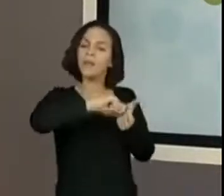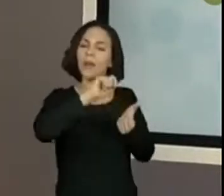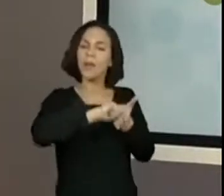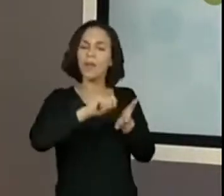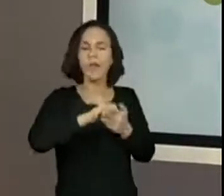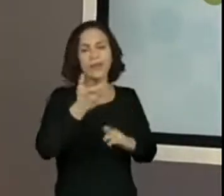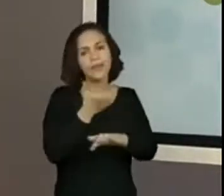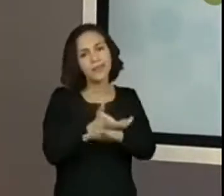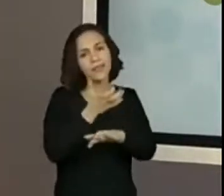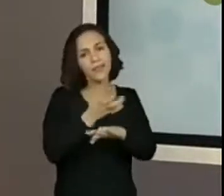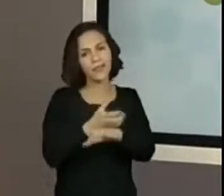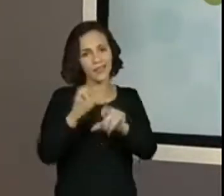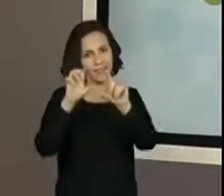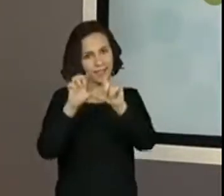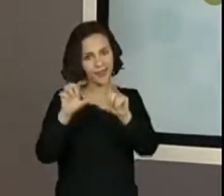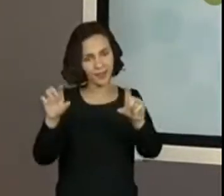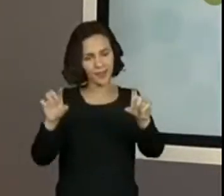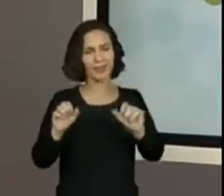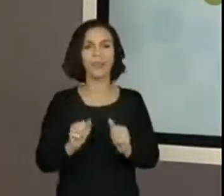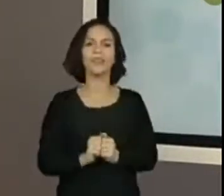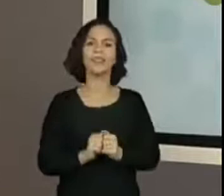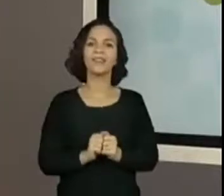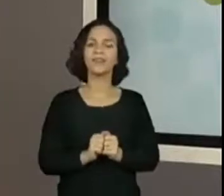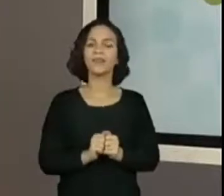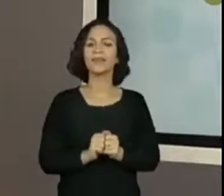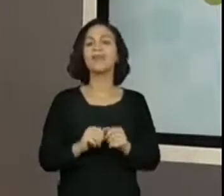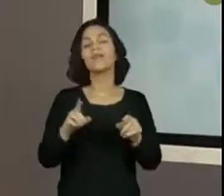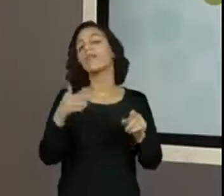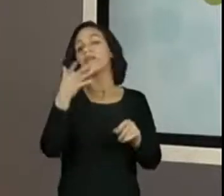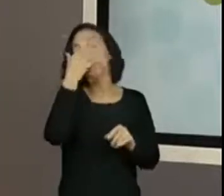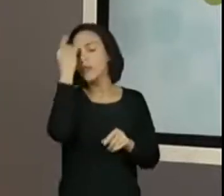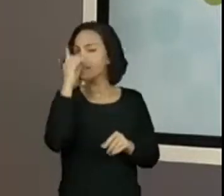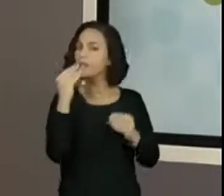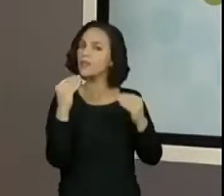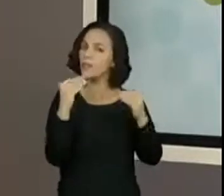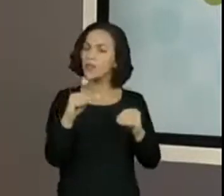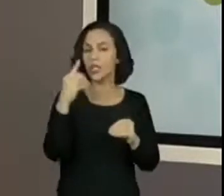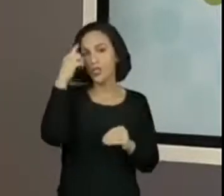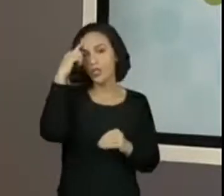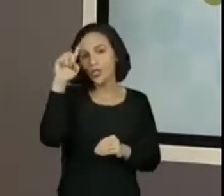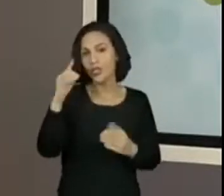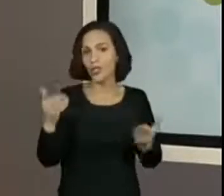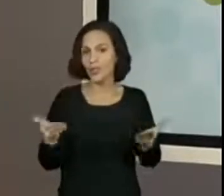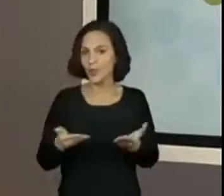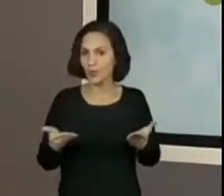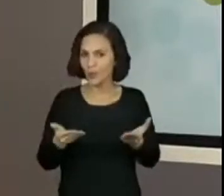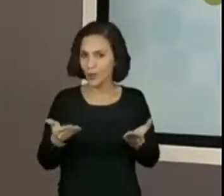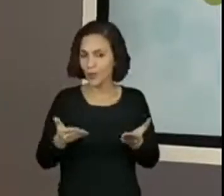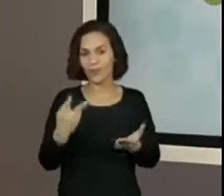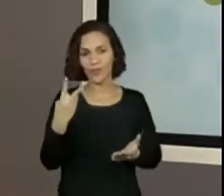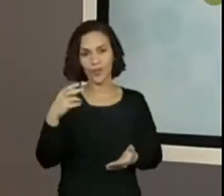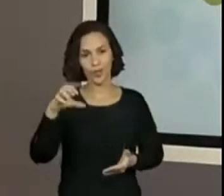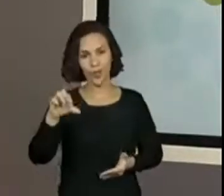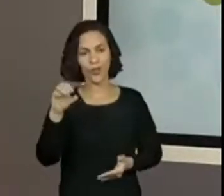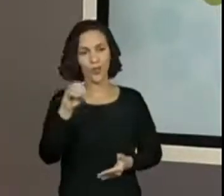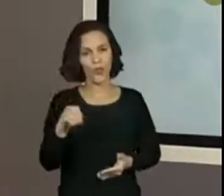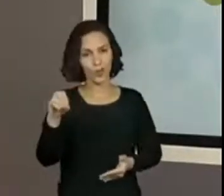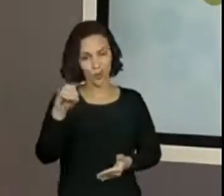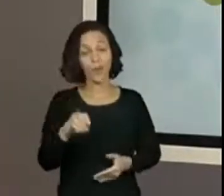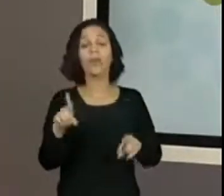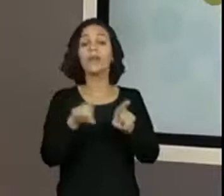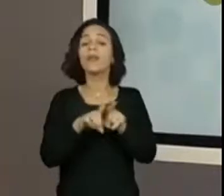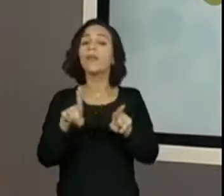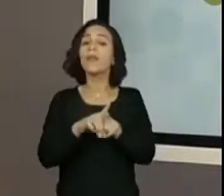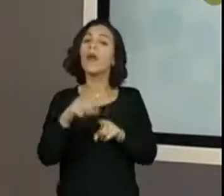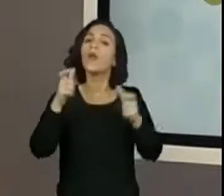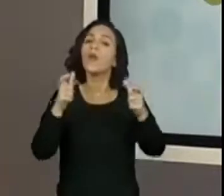disciplina lá em cima no topo da folha. Não esqueçam de colocar a data, tá bom? E procurem um lugar sossegado